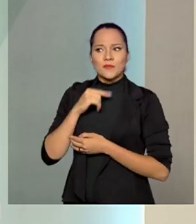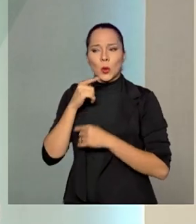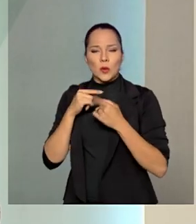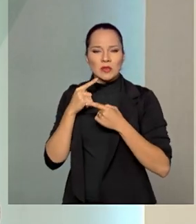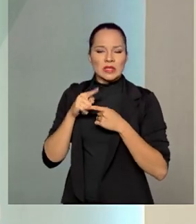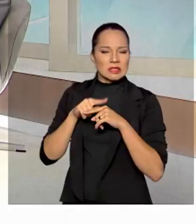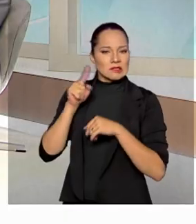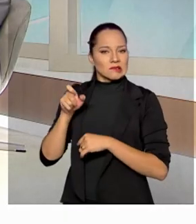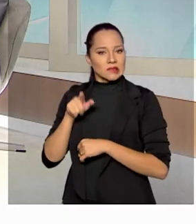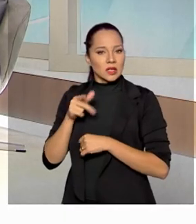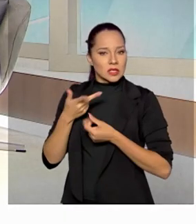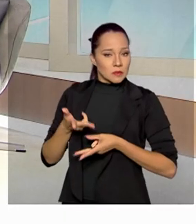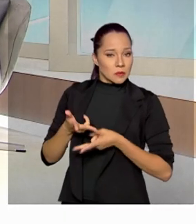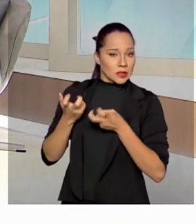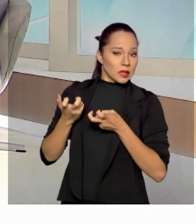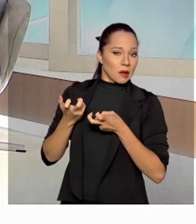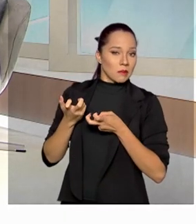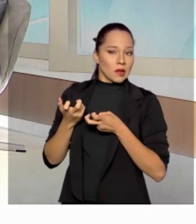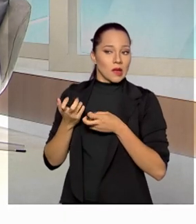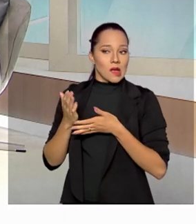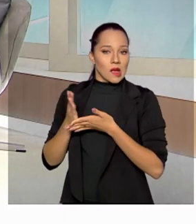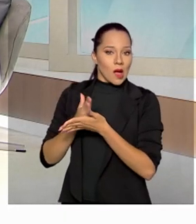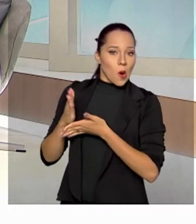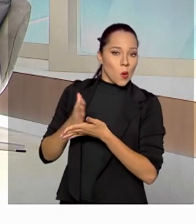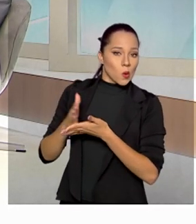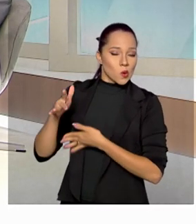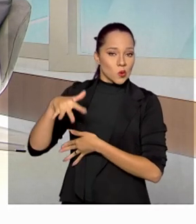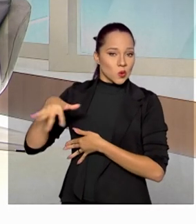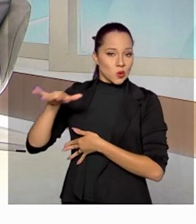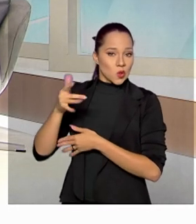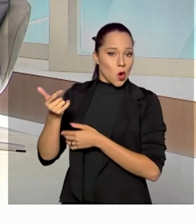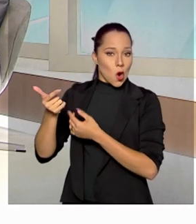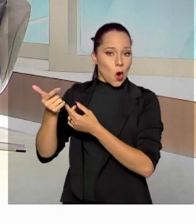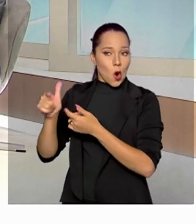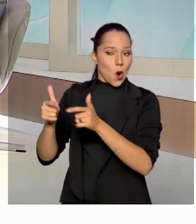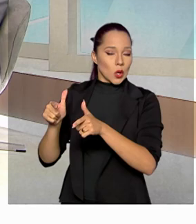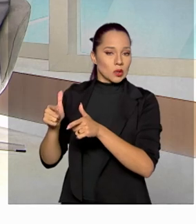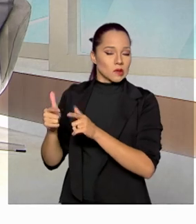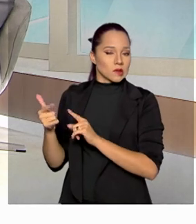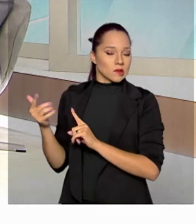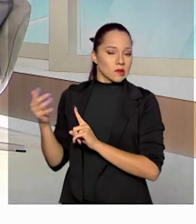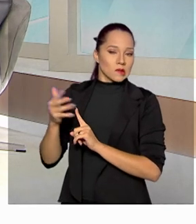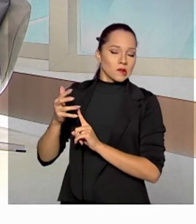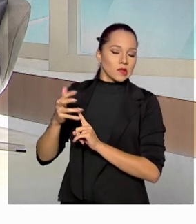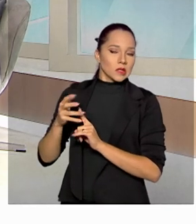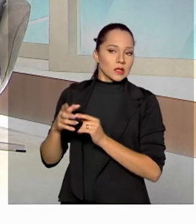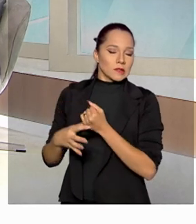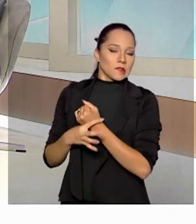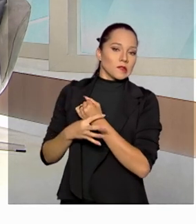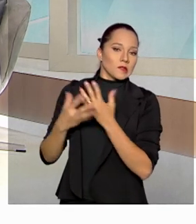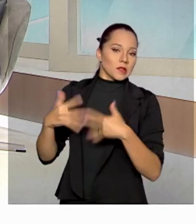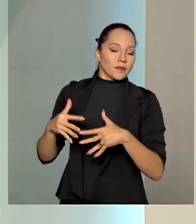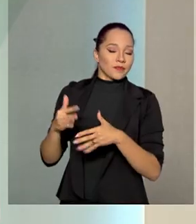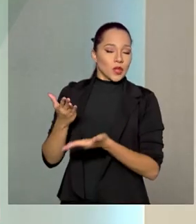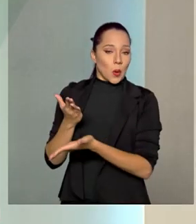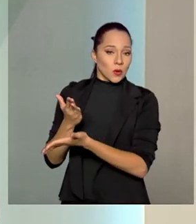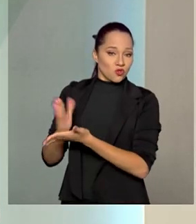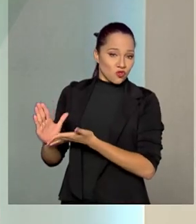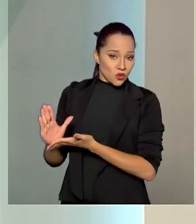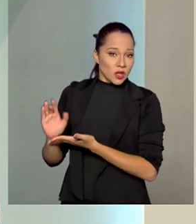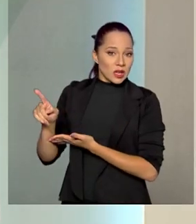que nós observamos que alguns agentes externos não se sentiam seguros. Então, eliminamos as